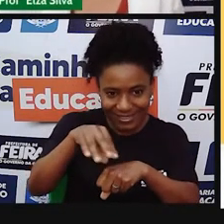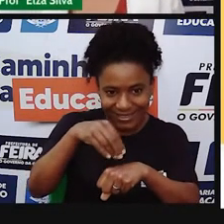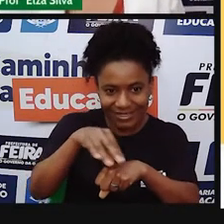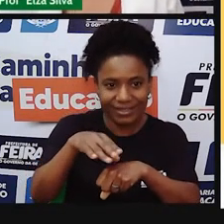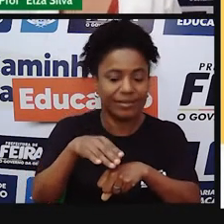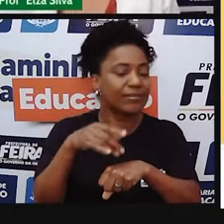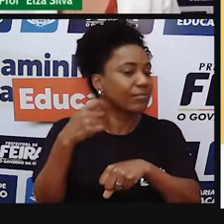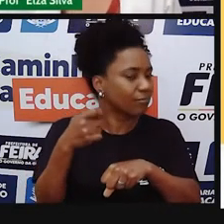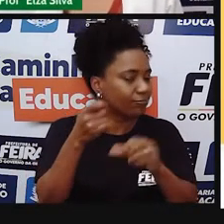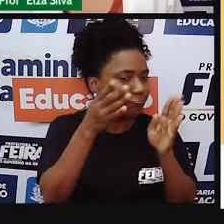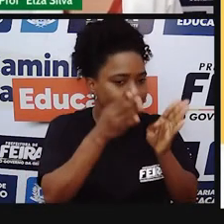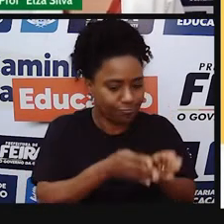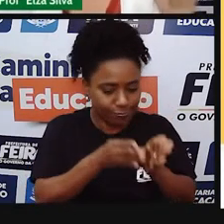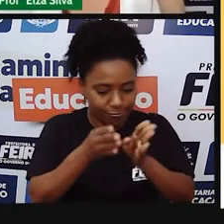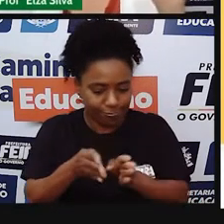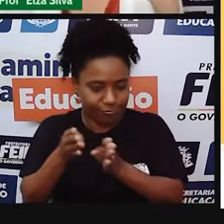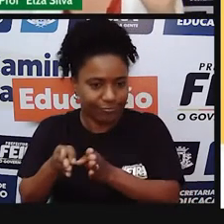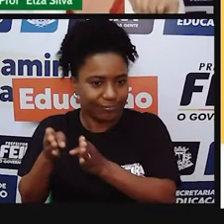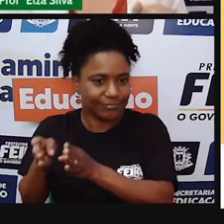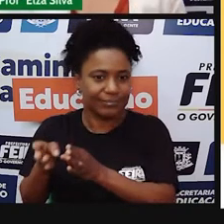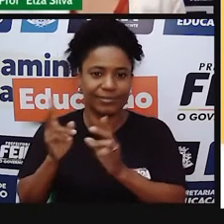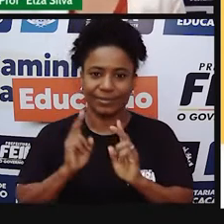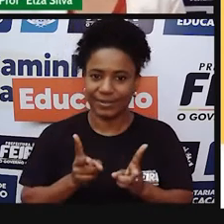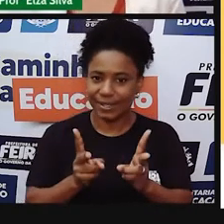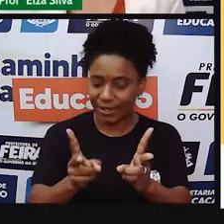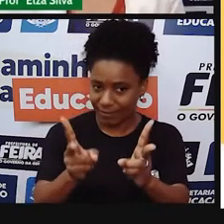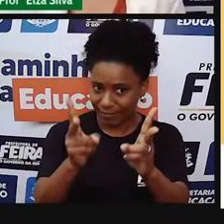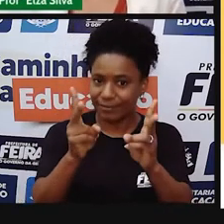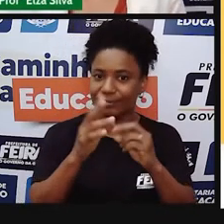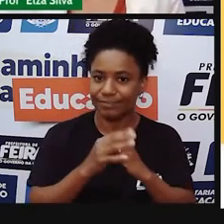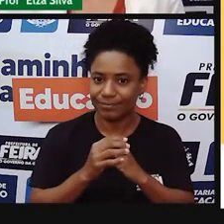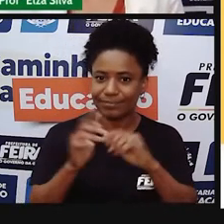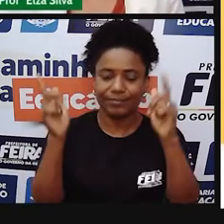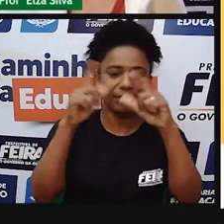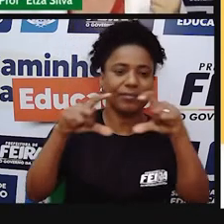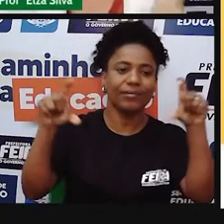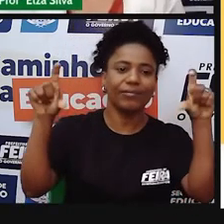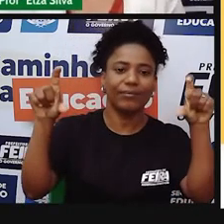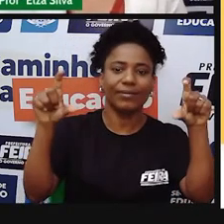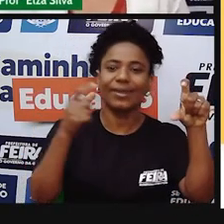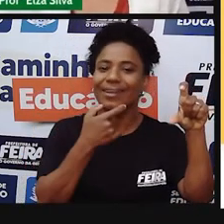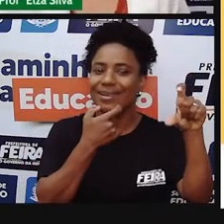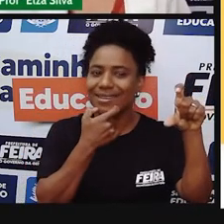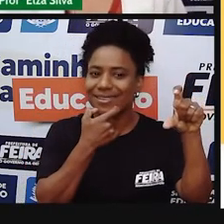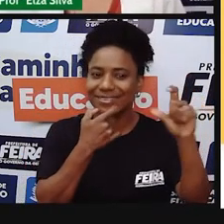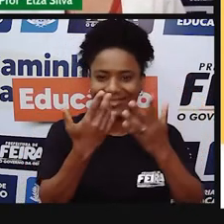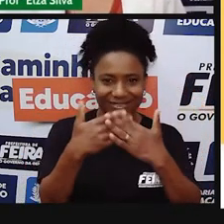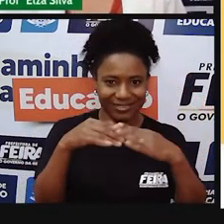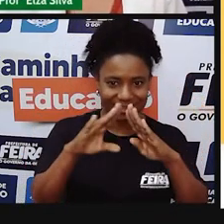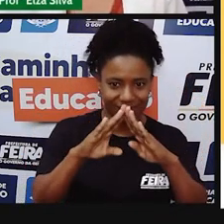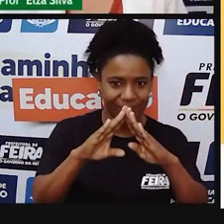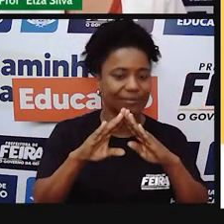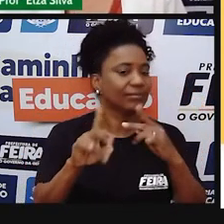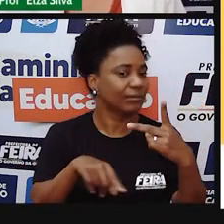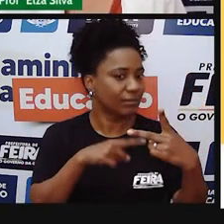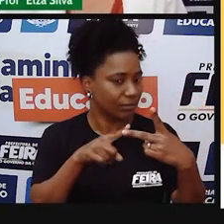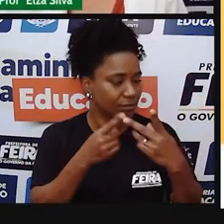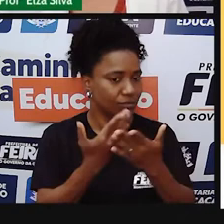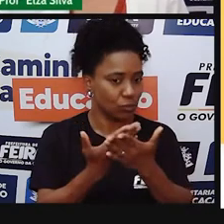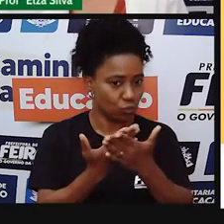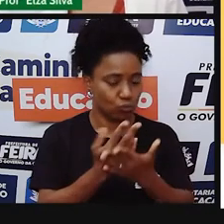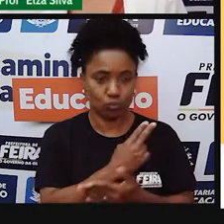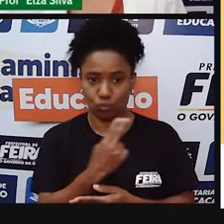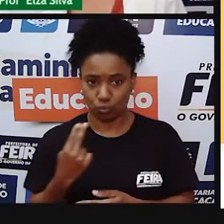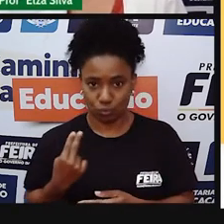do nosso caderno não pode faltar. Coloque o seu cabeçalho em inglês. Skill, nome da escola. Student,